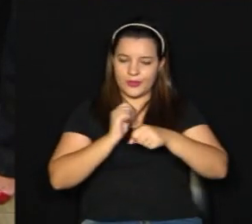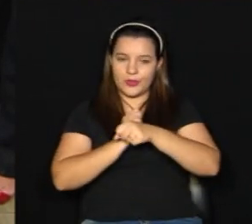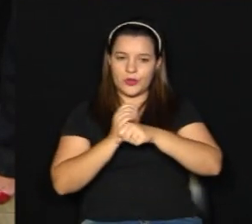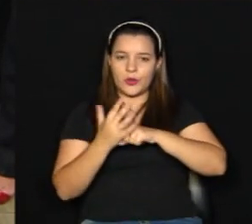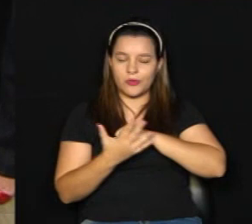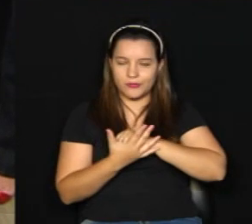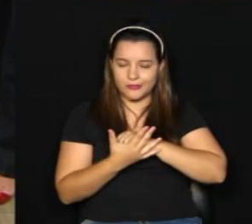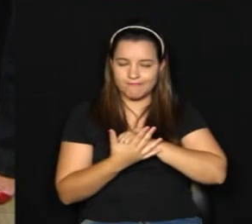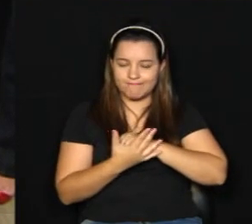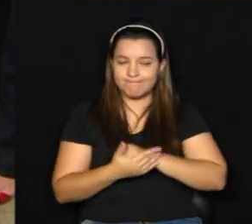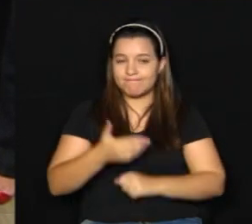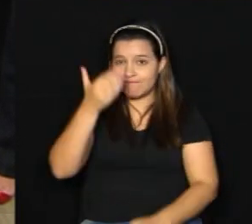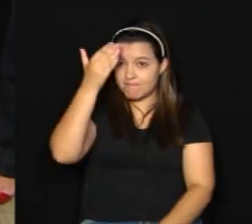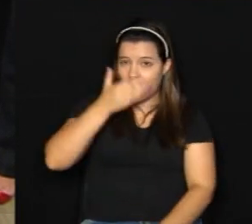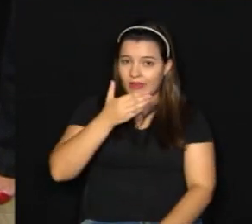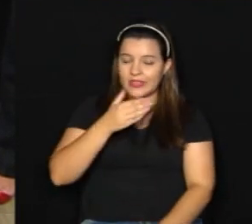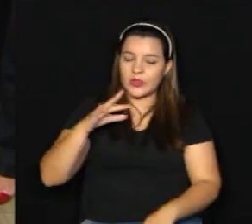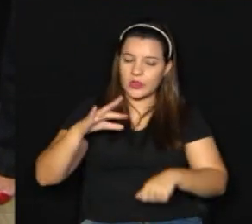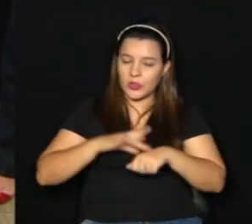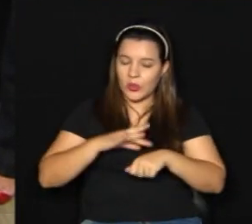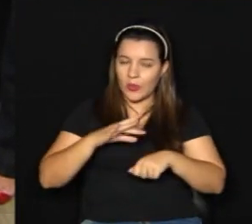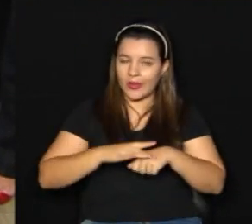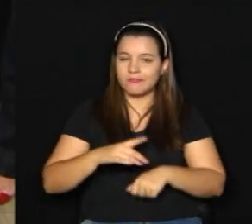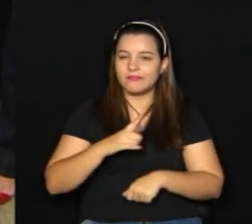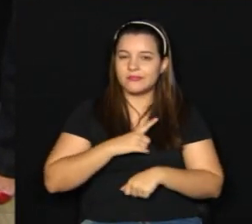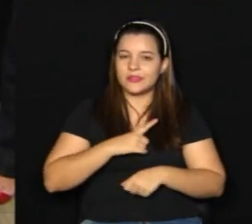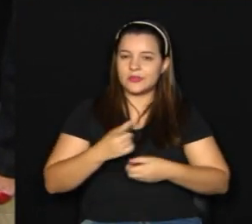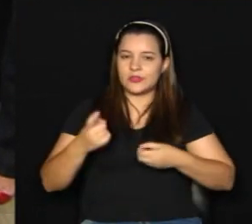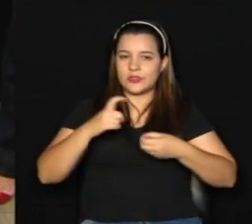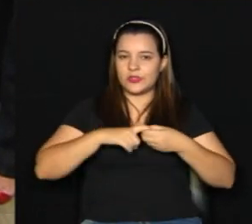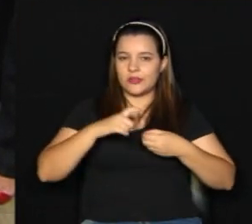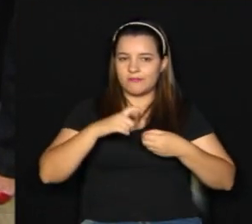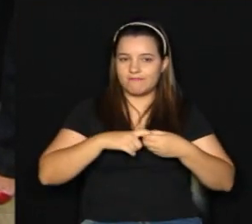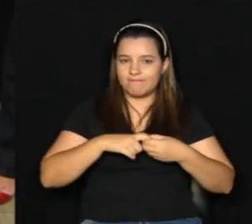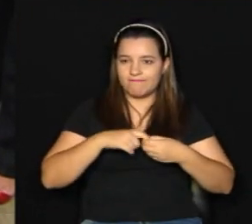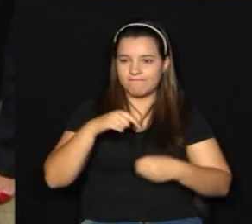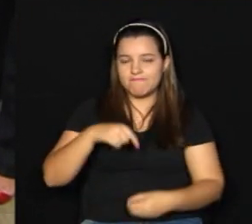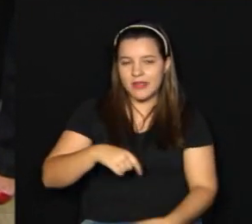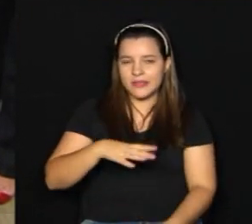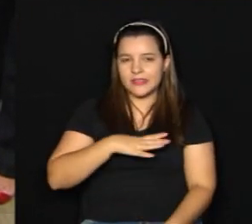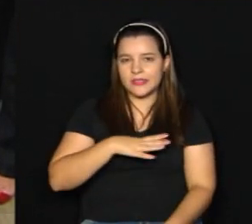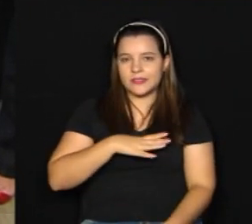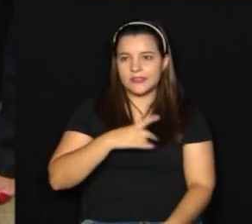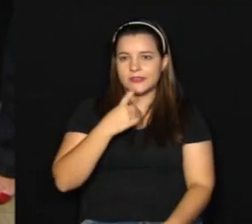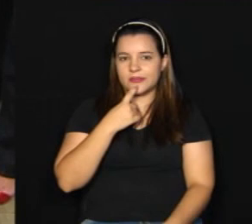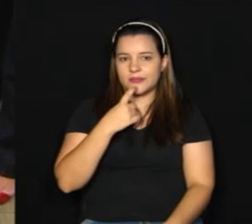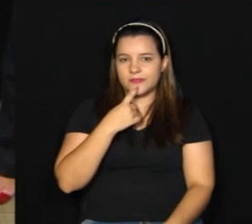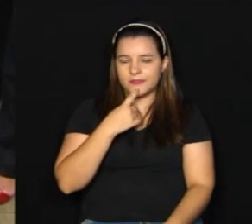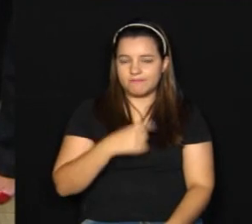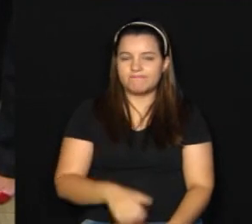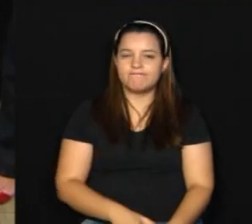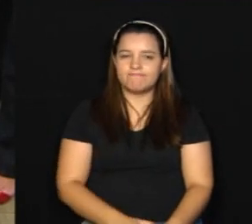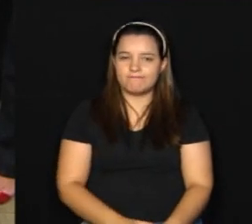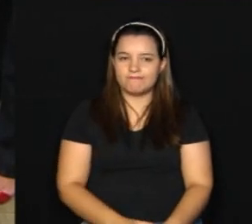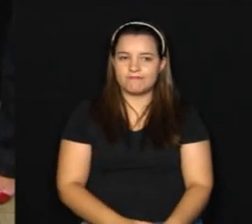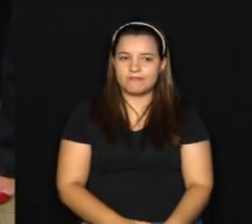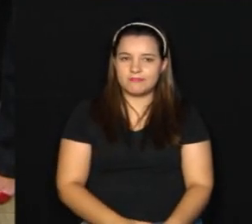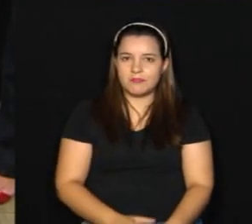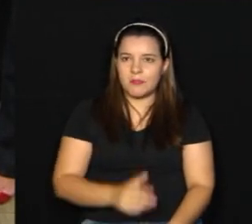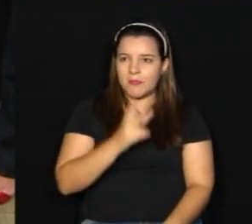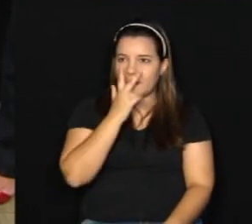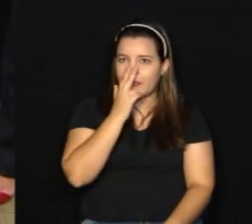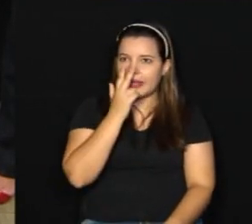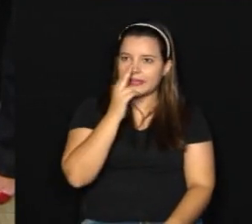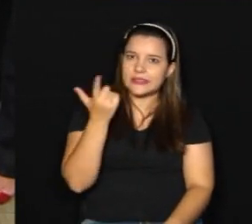-19, prova que a doença está voltando ao nosso município com mais força, não que ela tenha saído, mas ela está ganhando